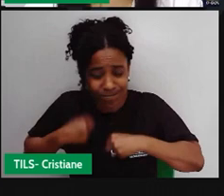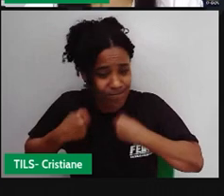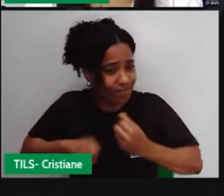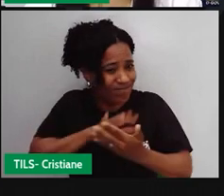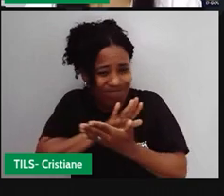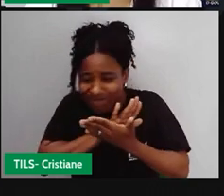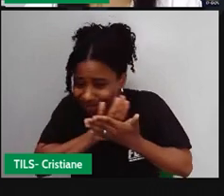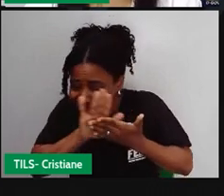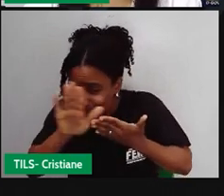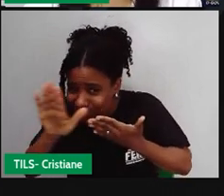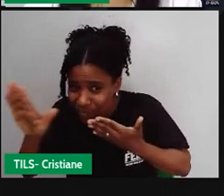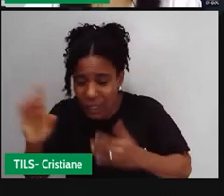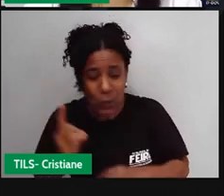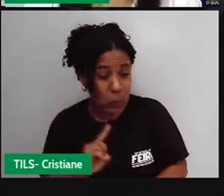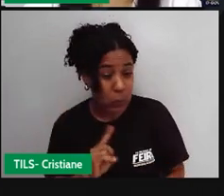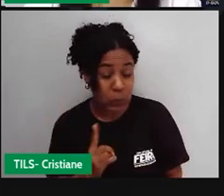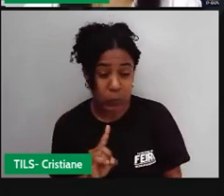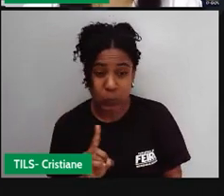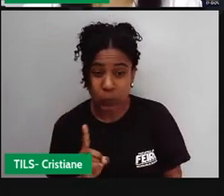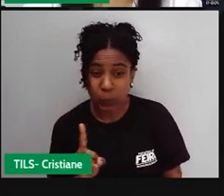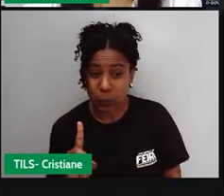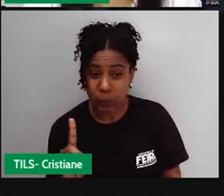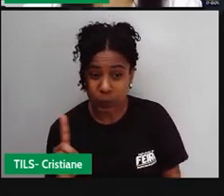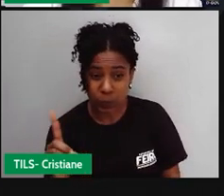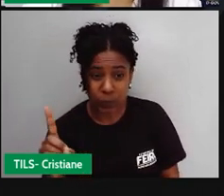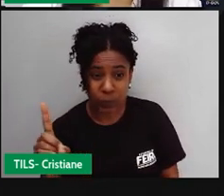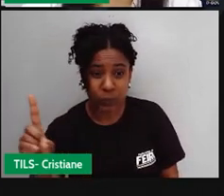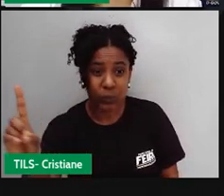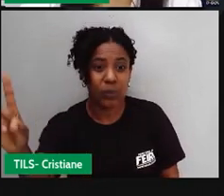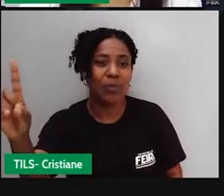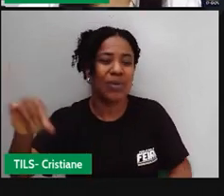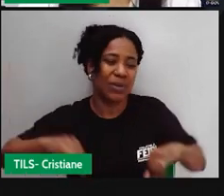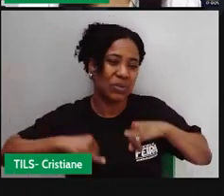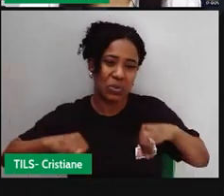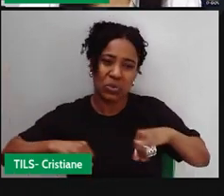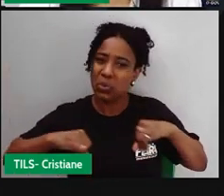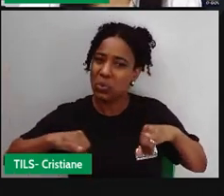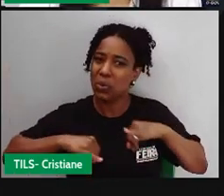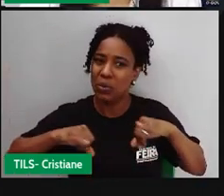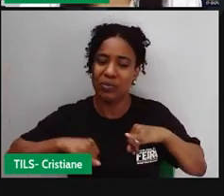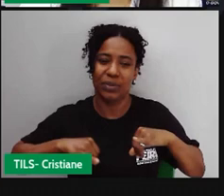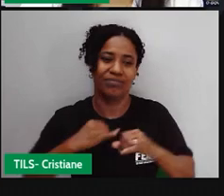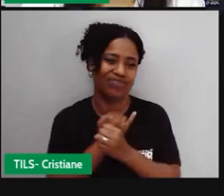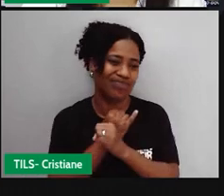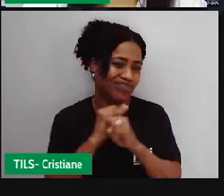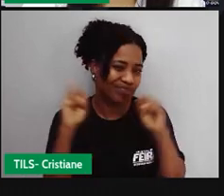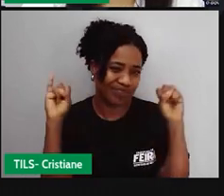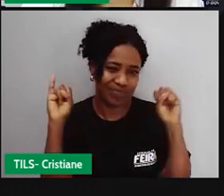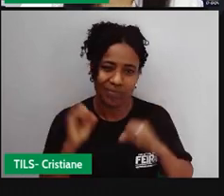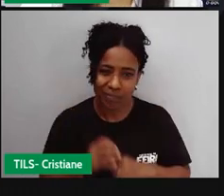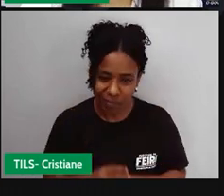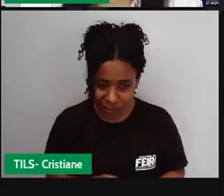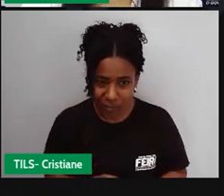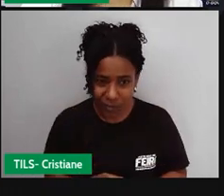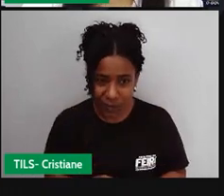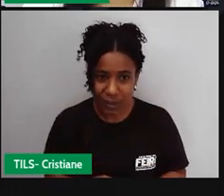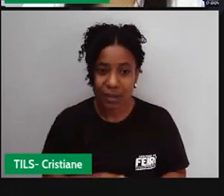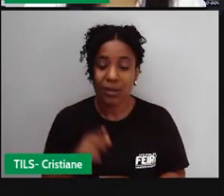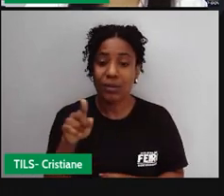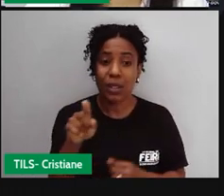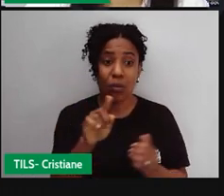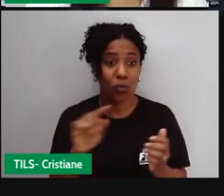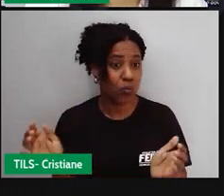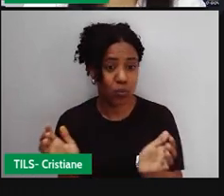passando por essas condições de vida desumana. E nessas fugas, eles formavam